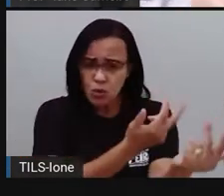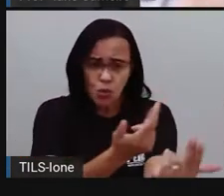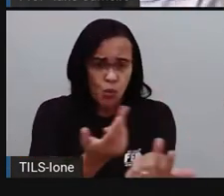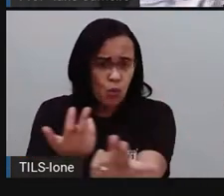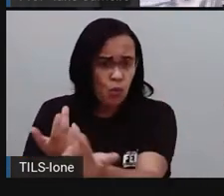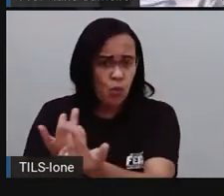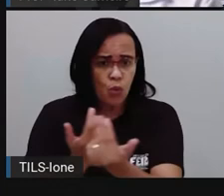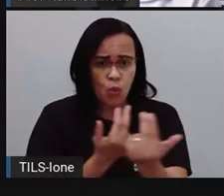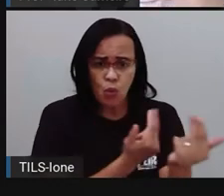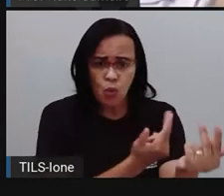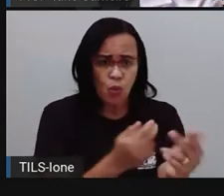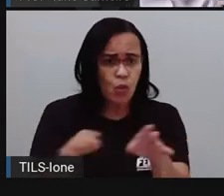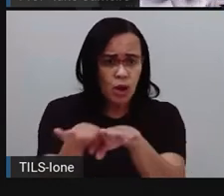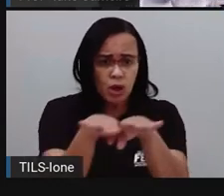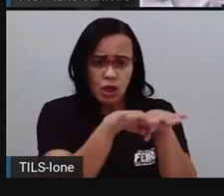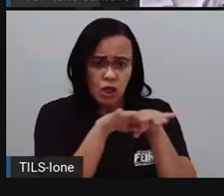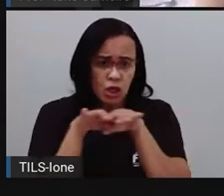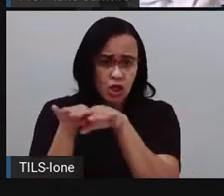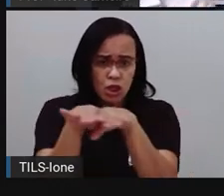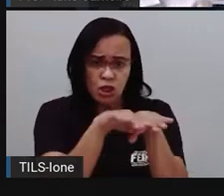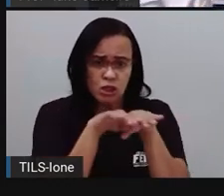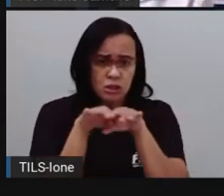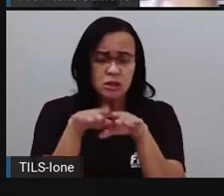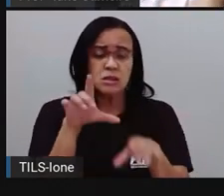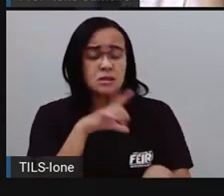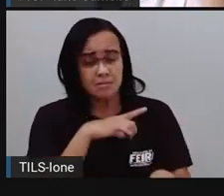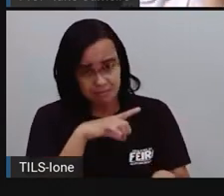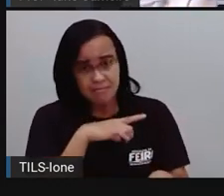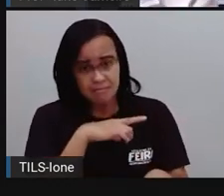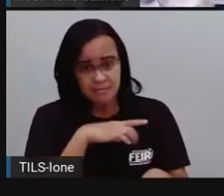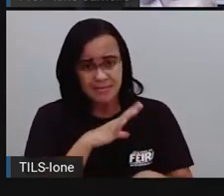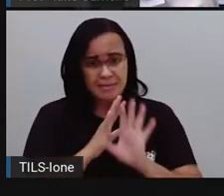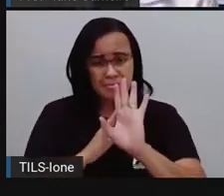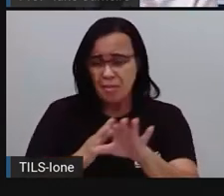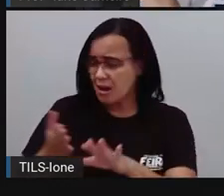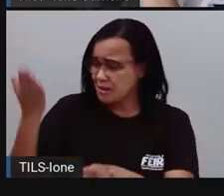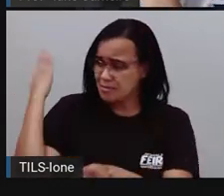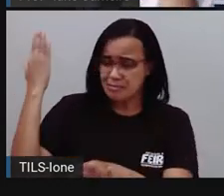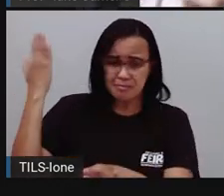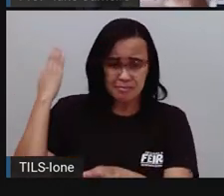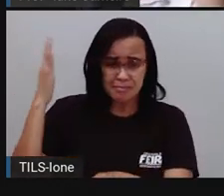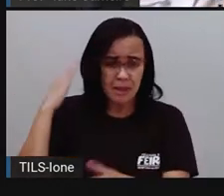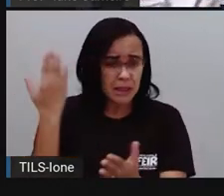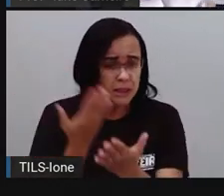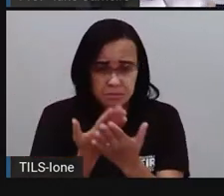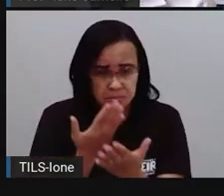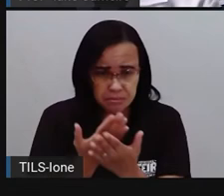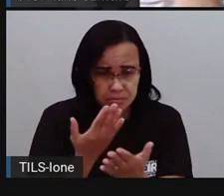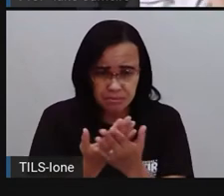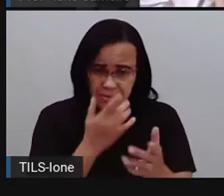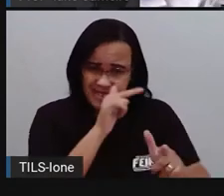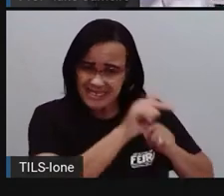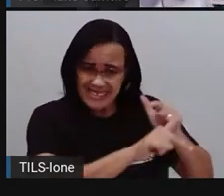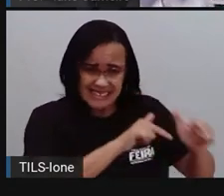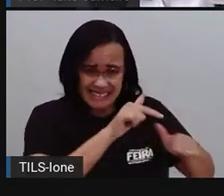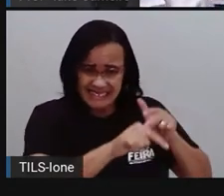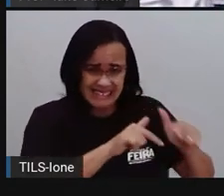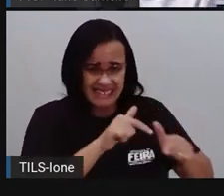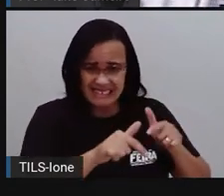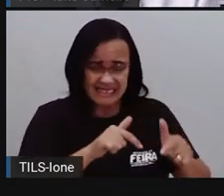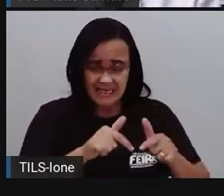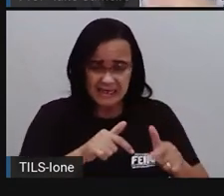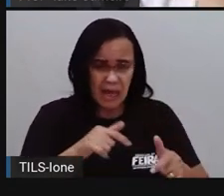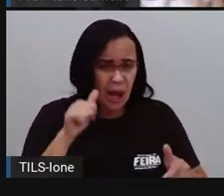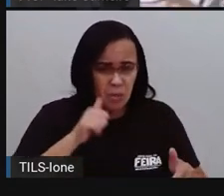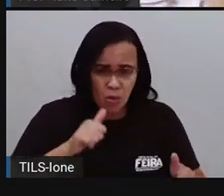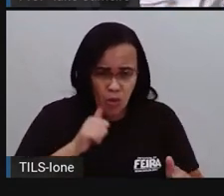algum tempo não foi assim, menina não podia estudar, menina não podia trabalhar, mulher não podia trabalhar, não podia jogar bola, né?